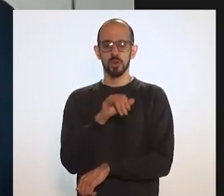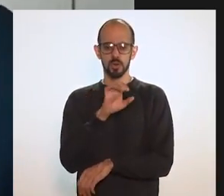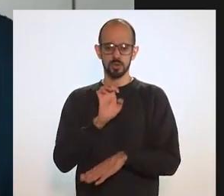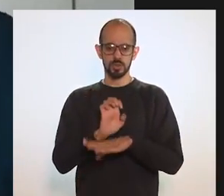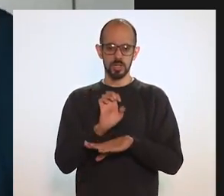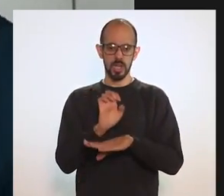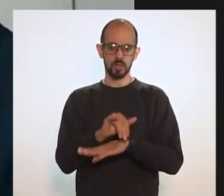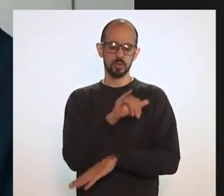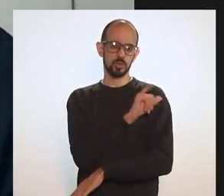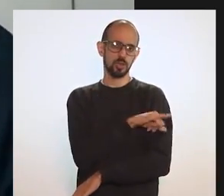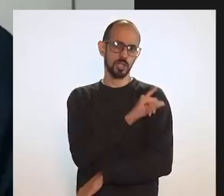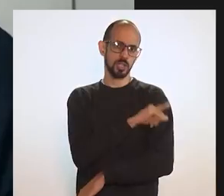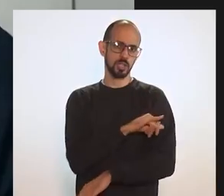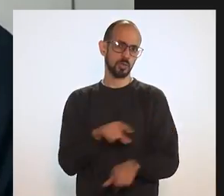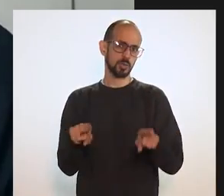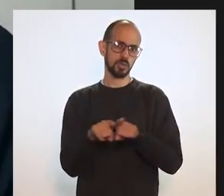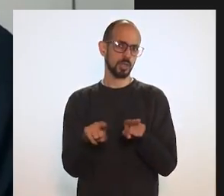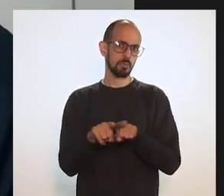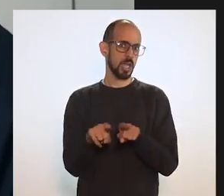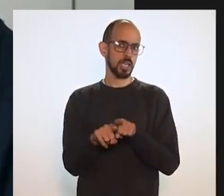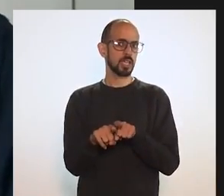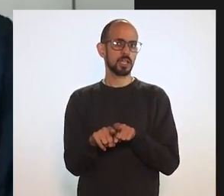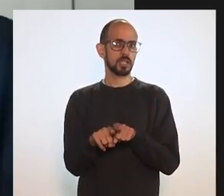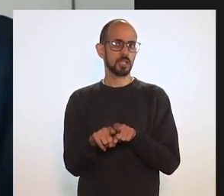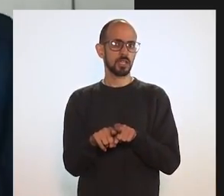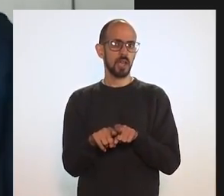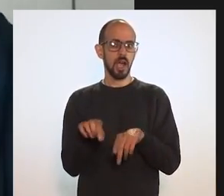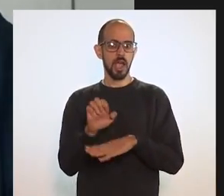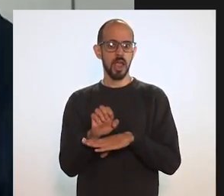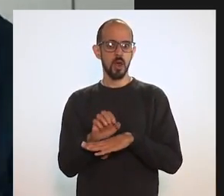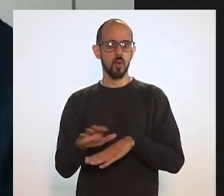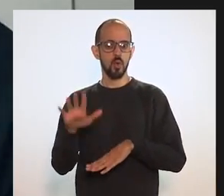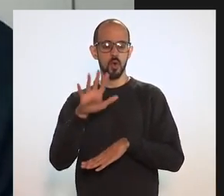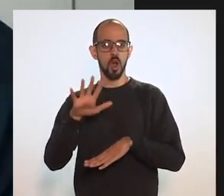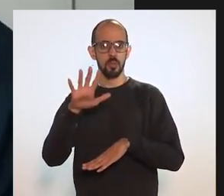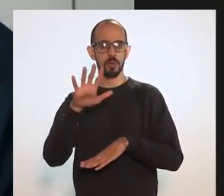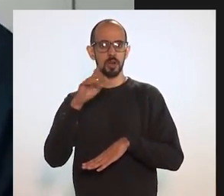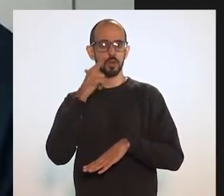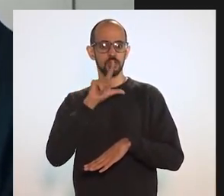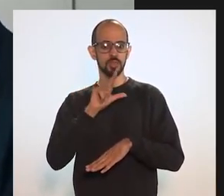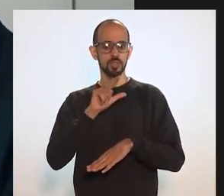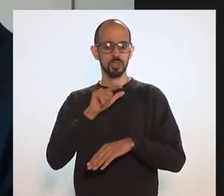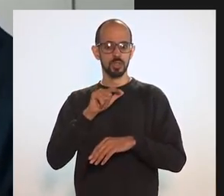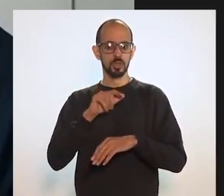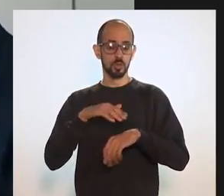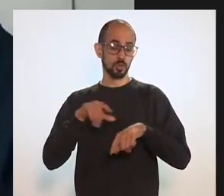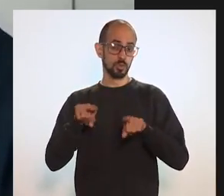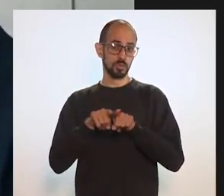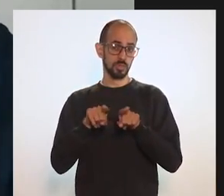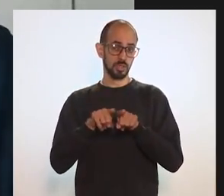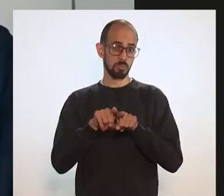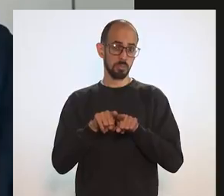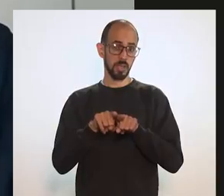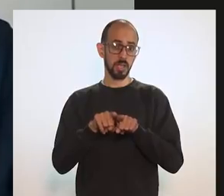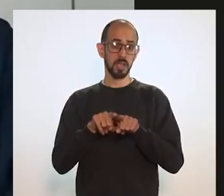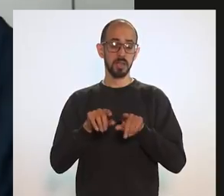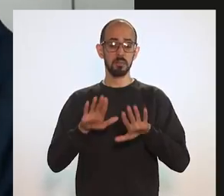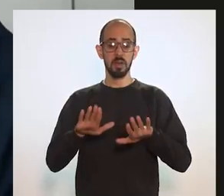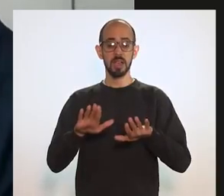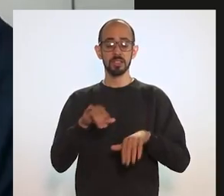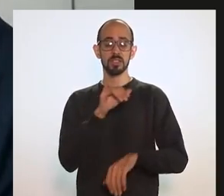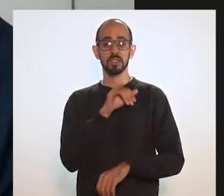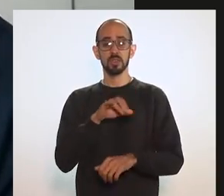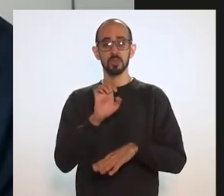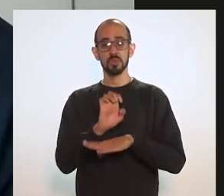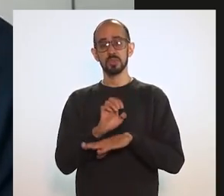também já vacinou a Europa, conseguiu acelerar. E a gente, no Brasil, ficou com um ritmo mais